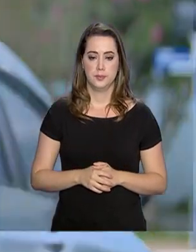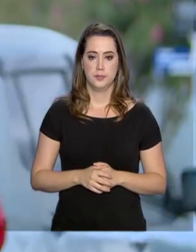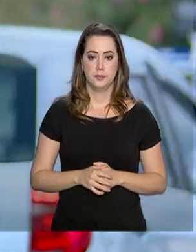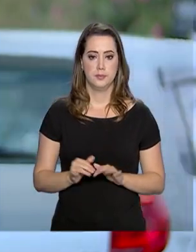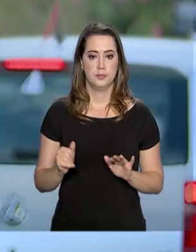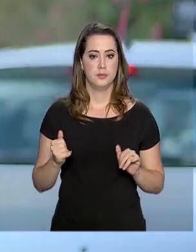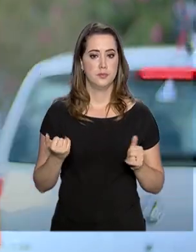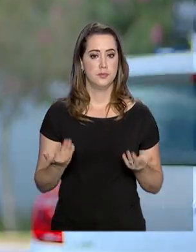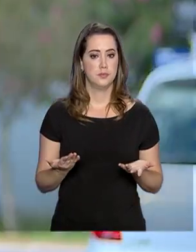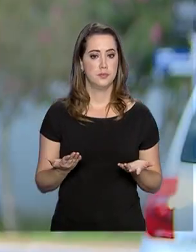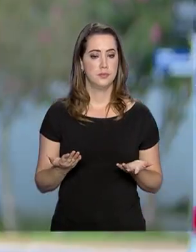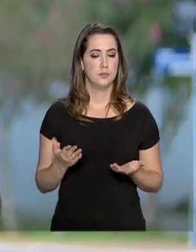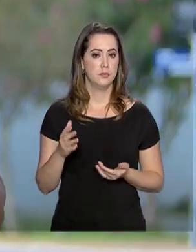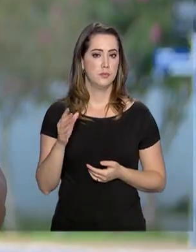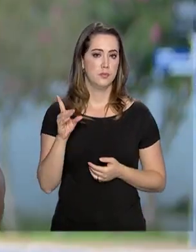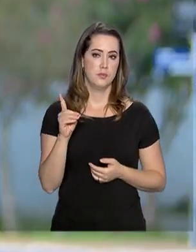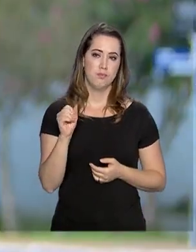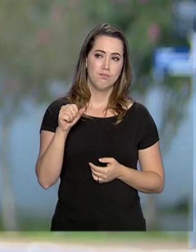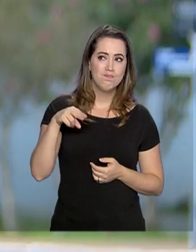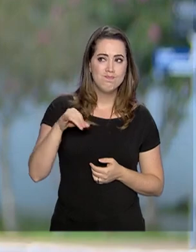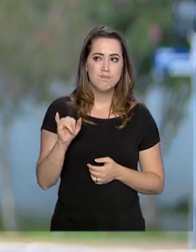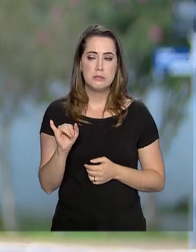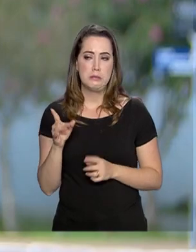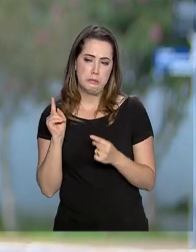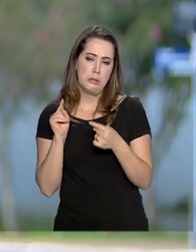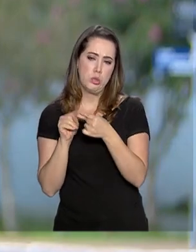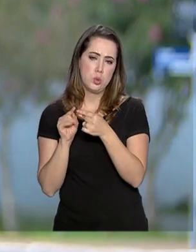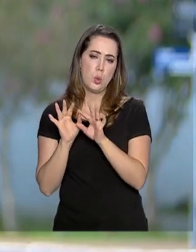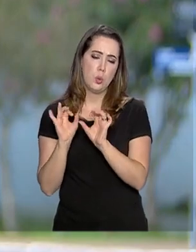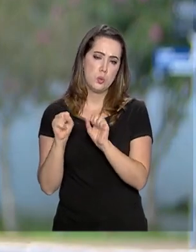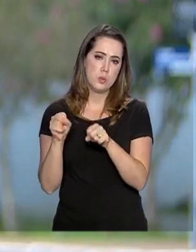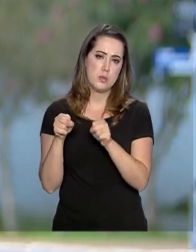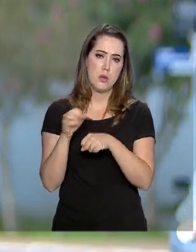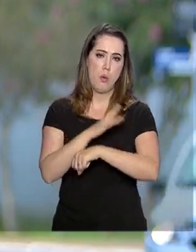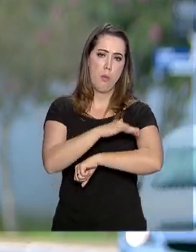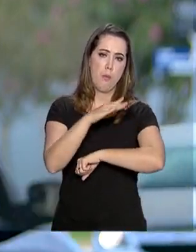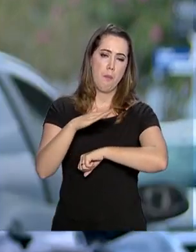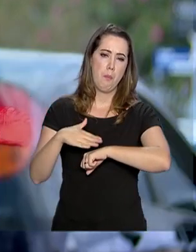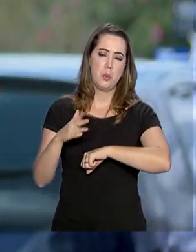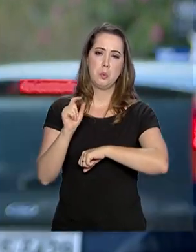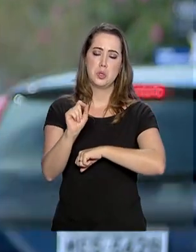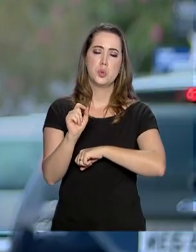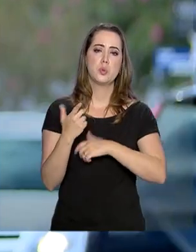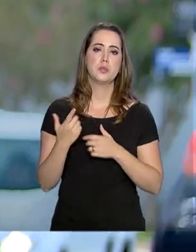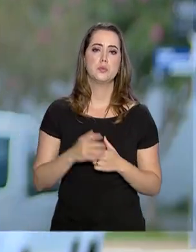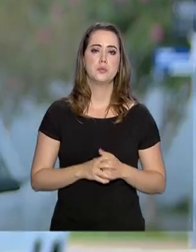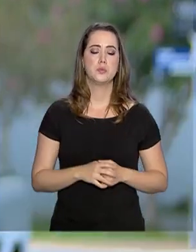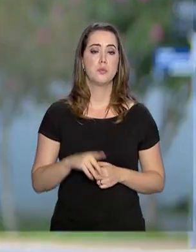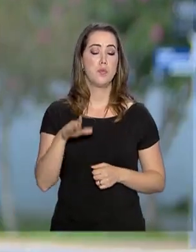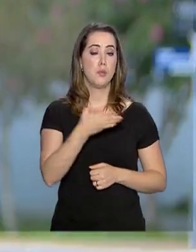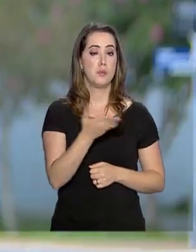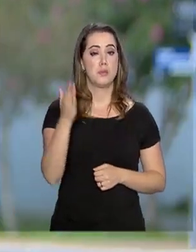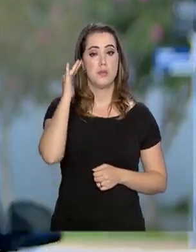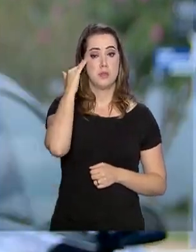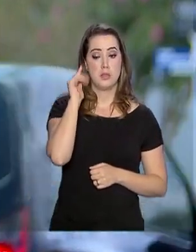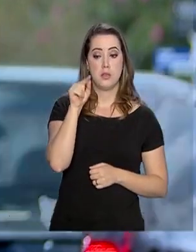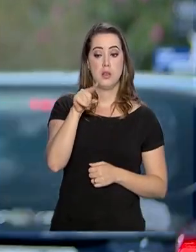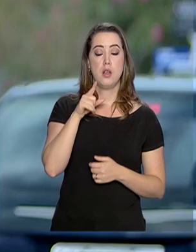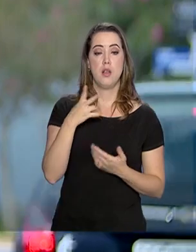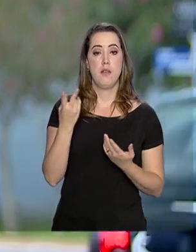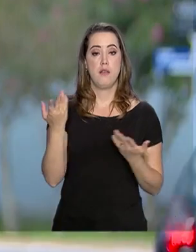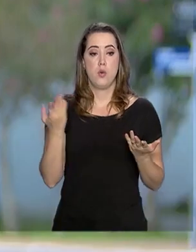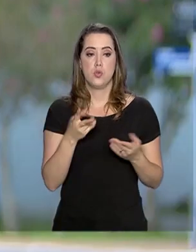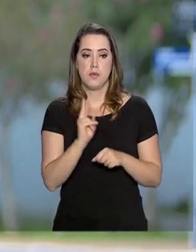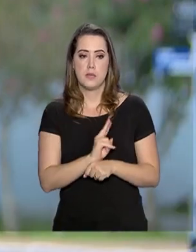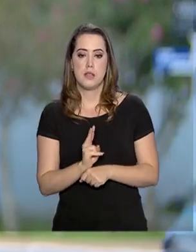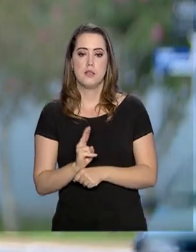Olha, Dani, mais ou menos, tem um pouco a ver. Só para vocês entenderem, esse tipo de barragem que está sendo